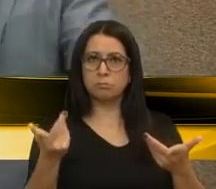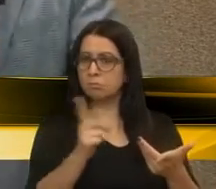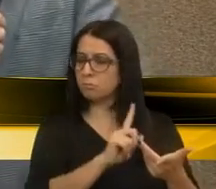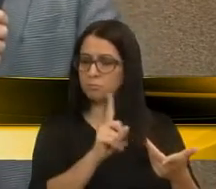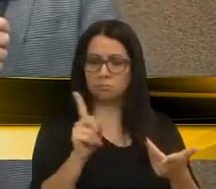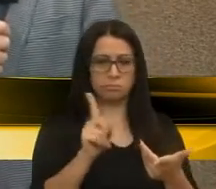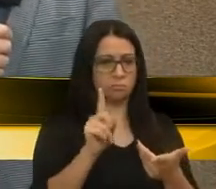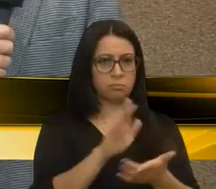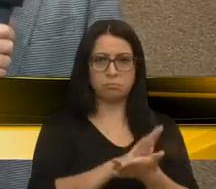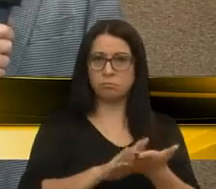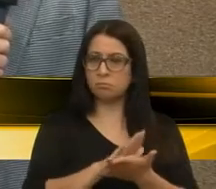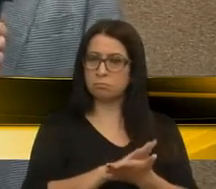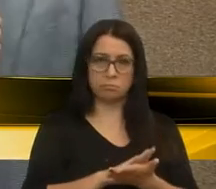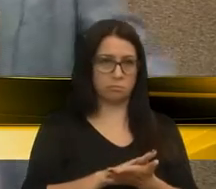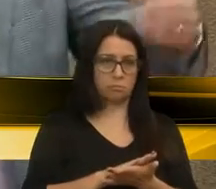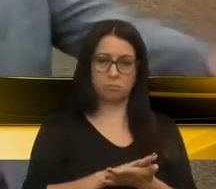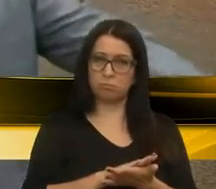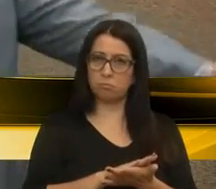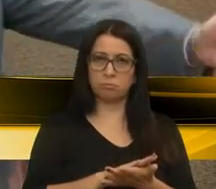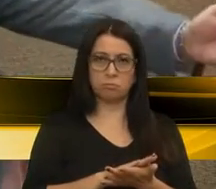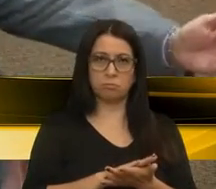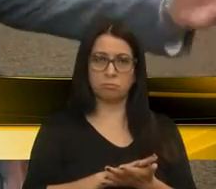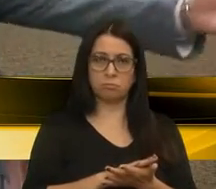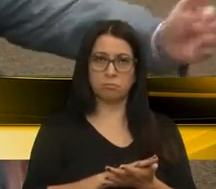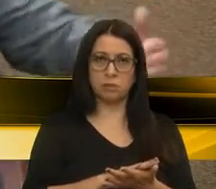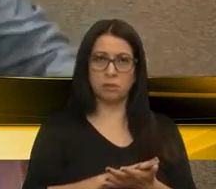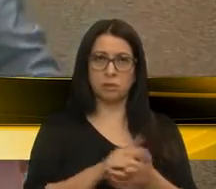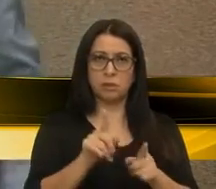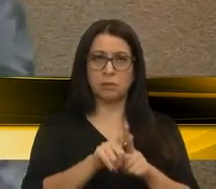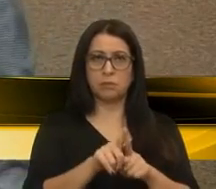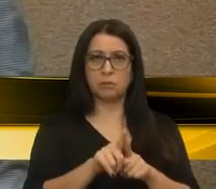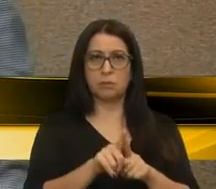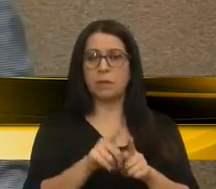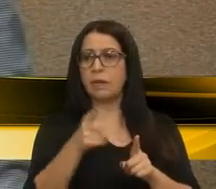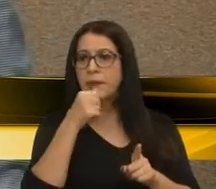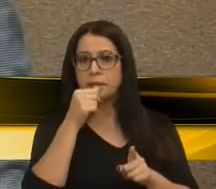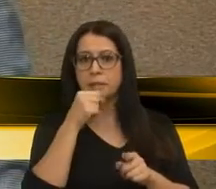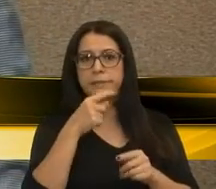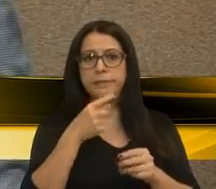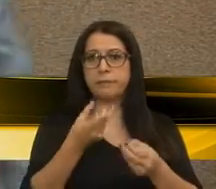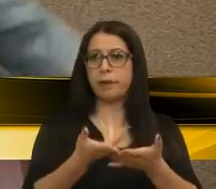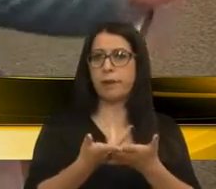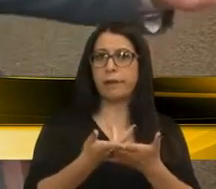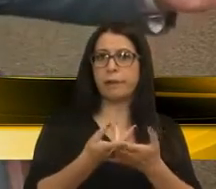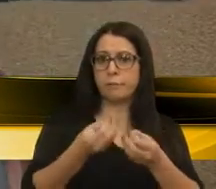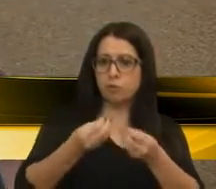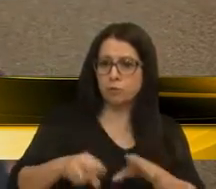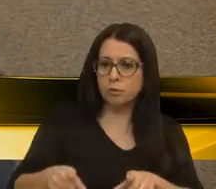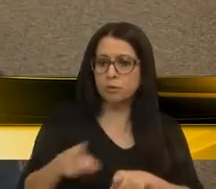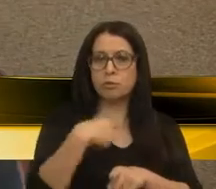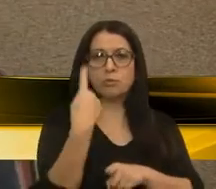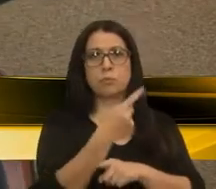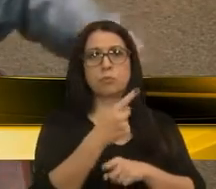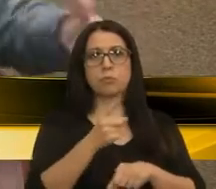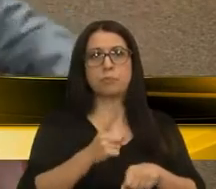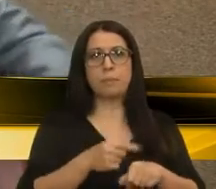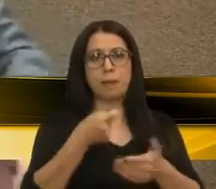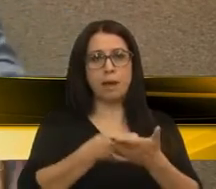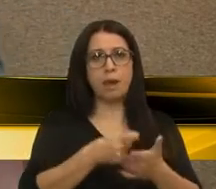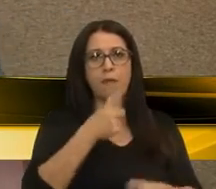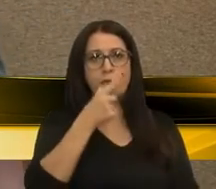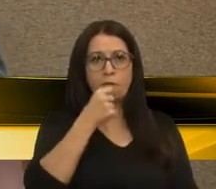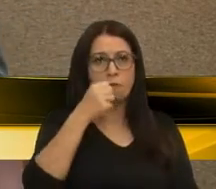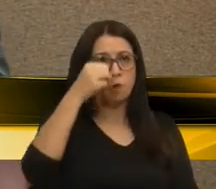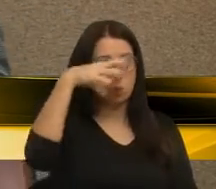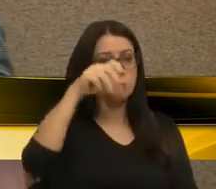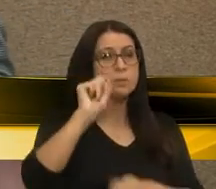nada. Elas oneraram o erário público? Pagavam lá água, luz? Sim.